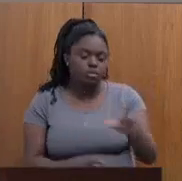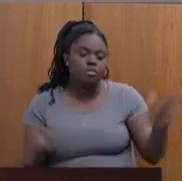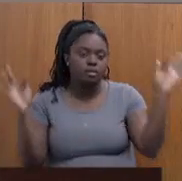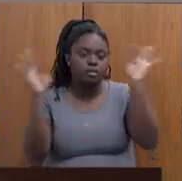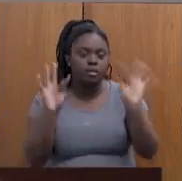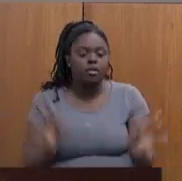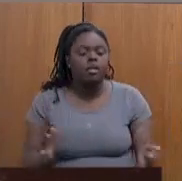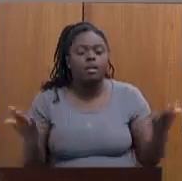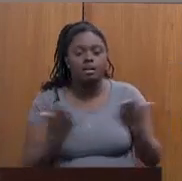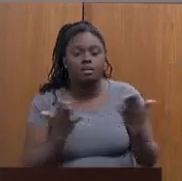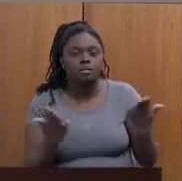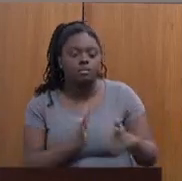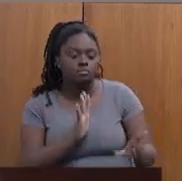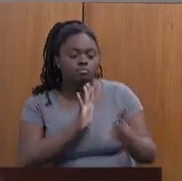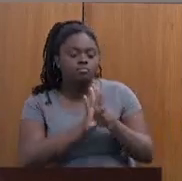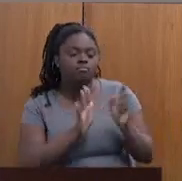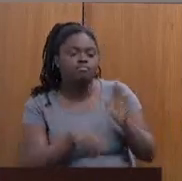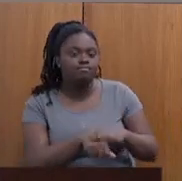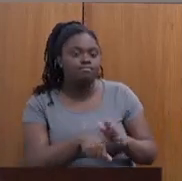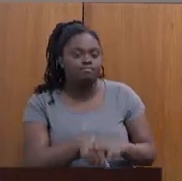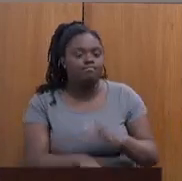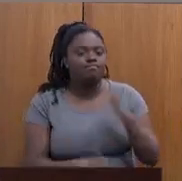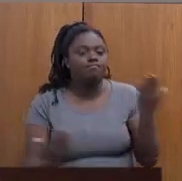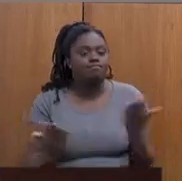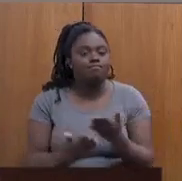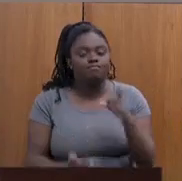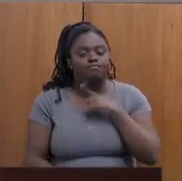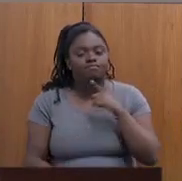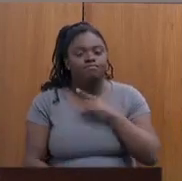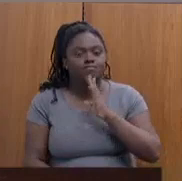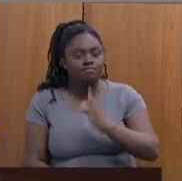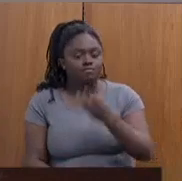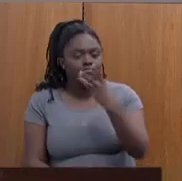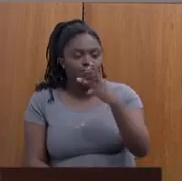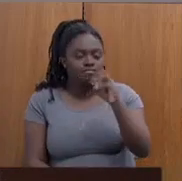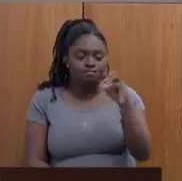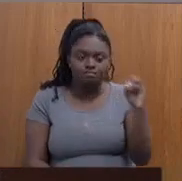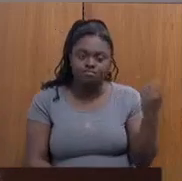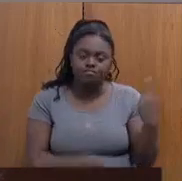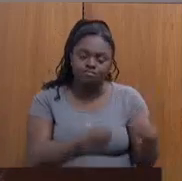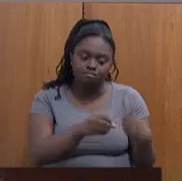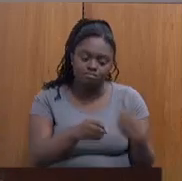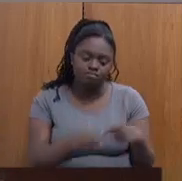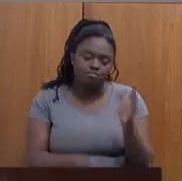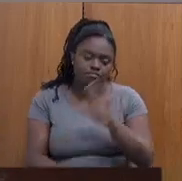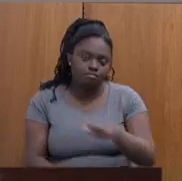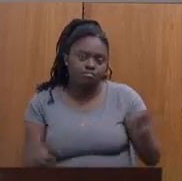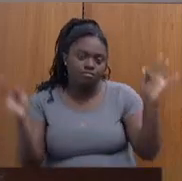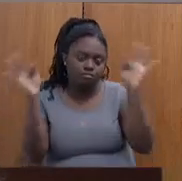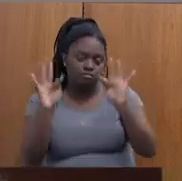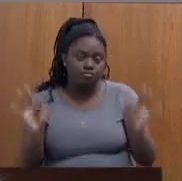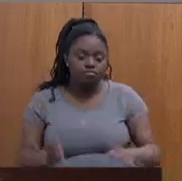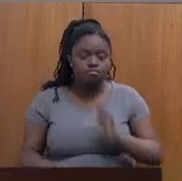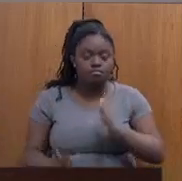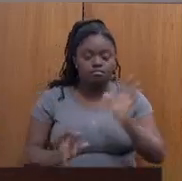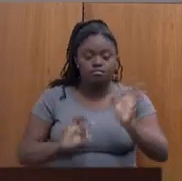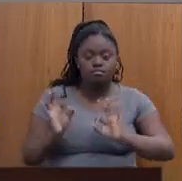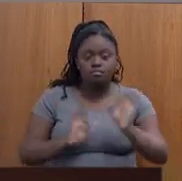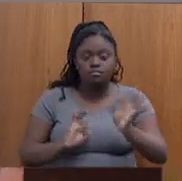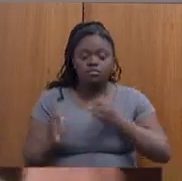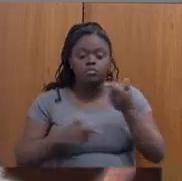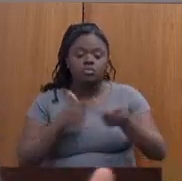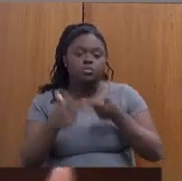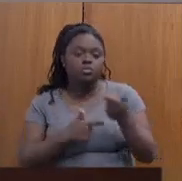regulamentada. Então, hoje, gente já tem em torno de 300 municípios no Criança Feliz e já trabalhando seus planos de primeira infância,